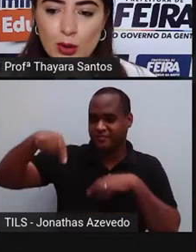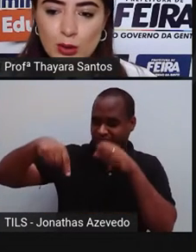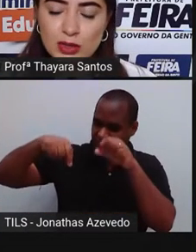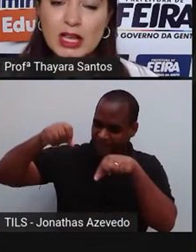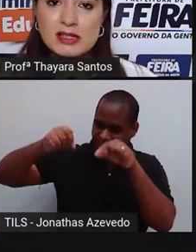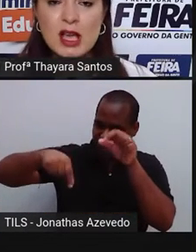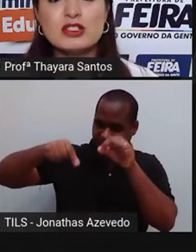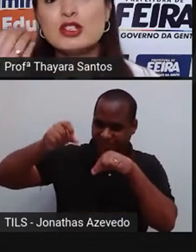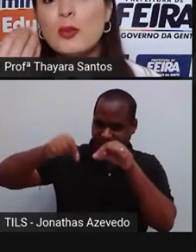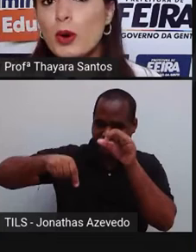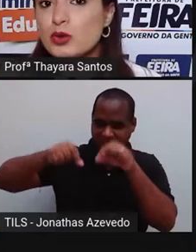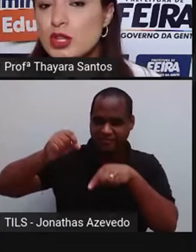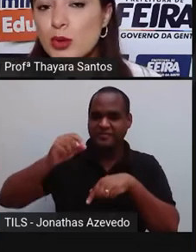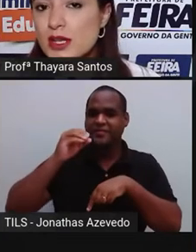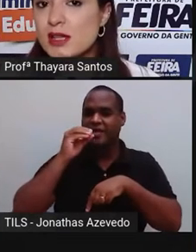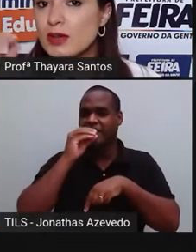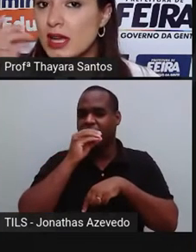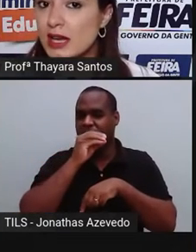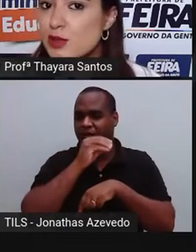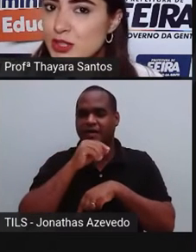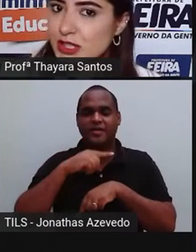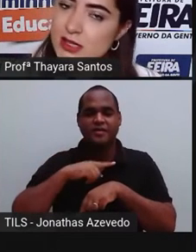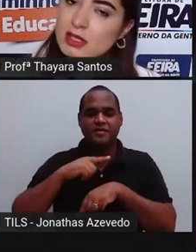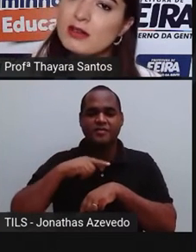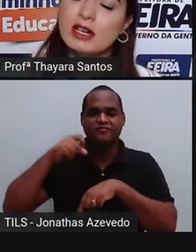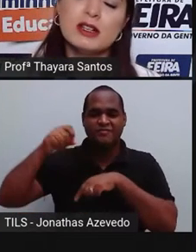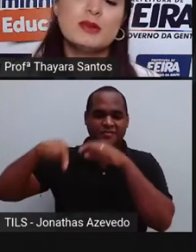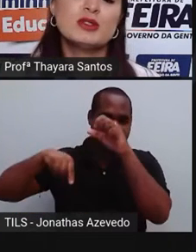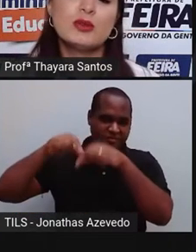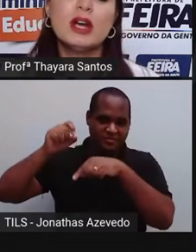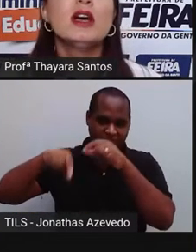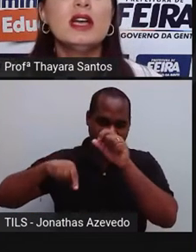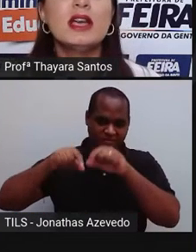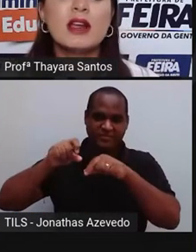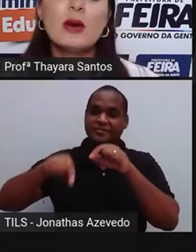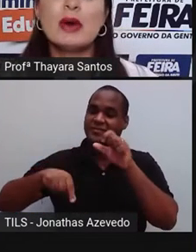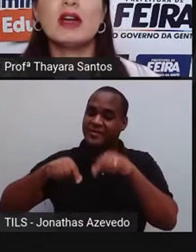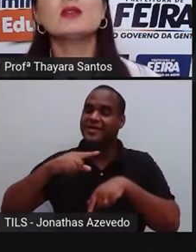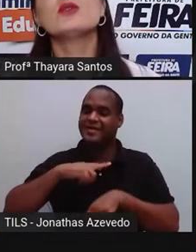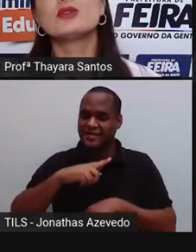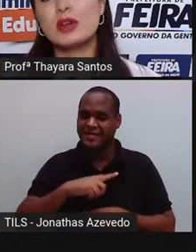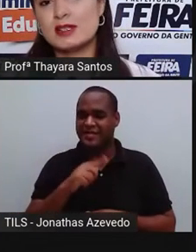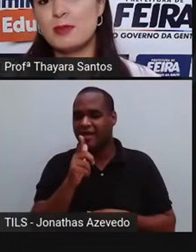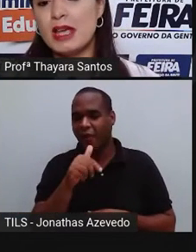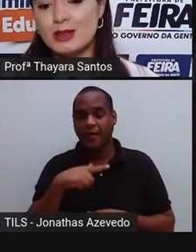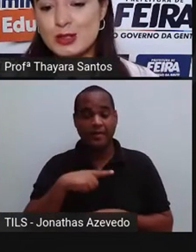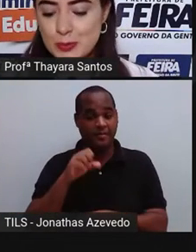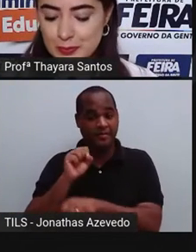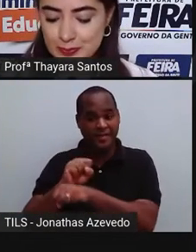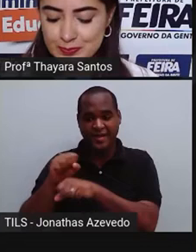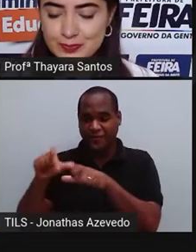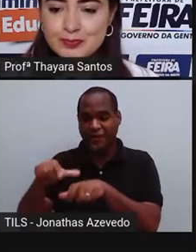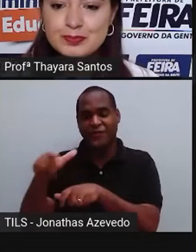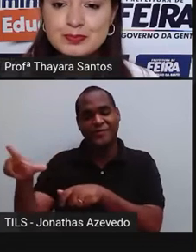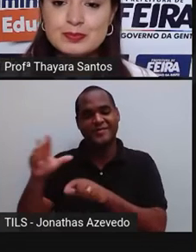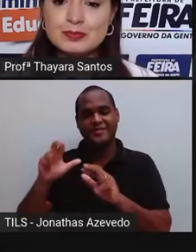pronto, aqueceu, atingiu o ponto de ebulição daquela substância que estava ali na mistura e ela vai parar no outro recipiente.